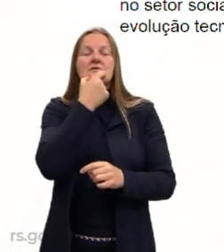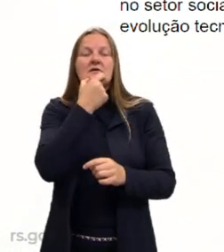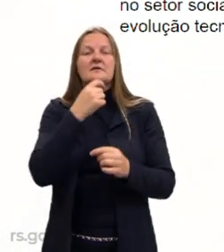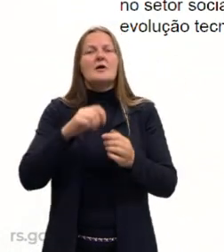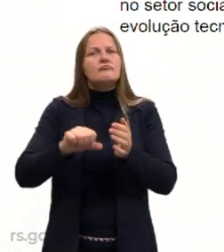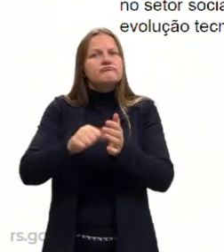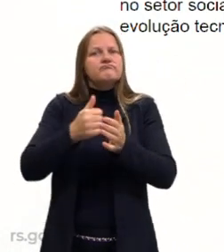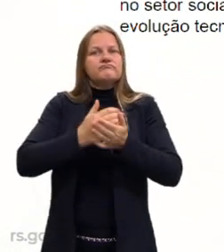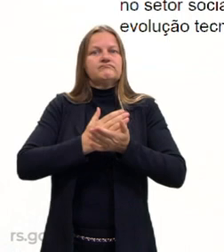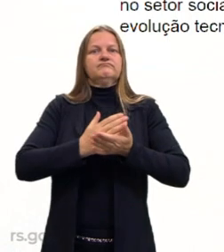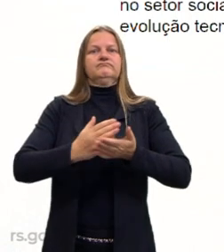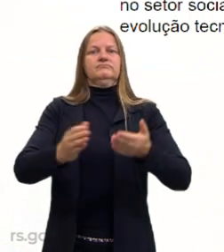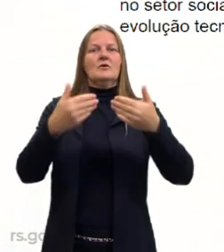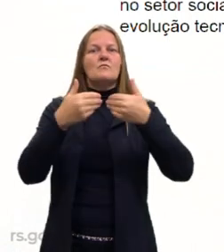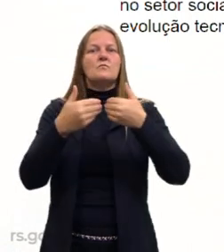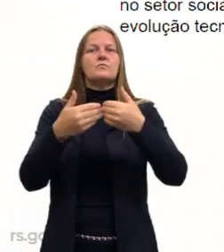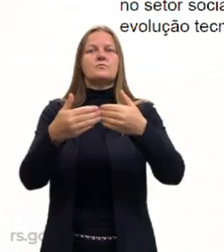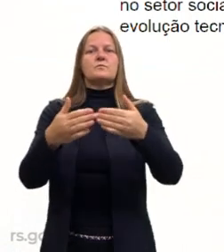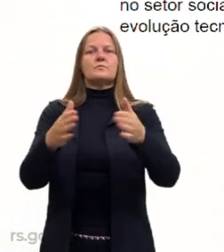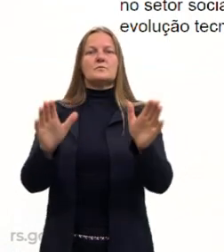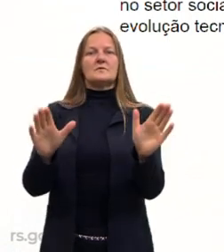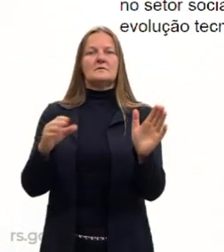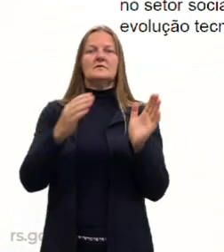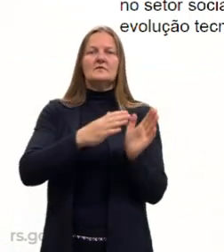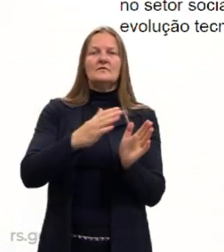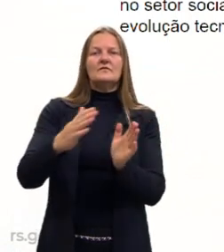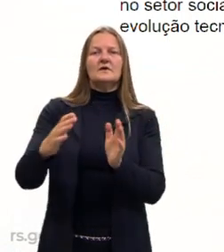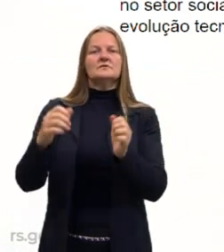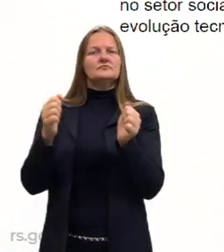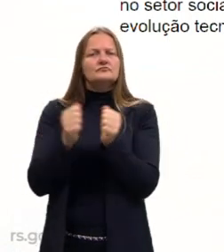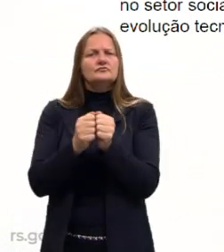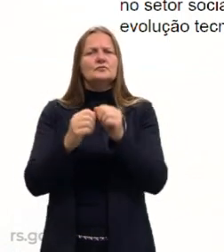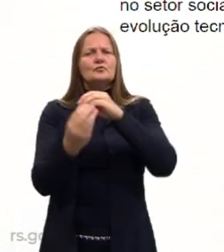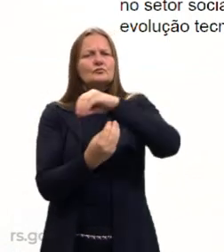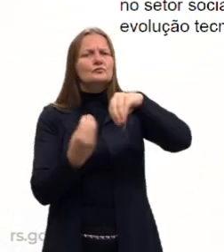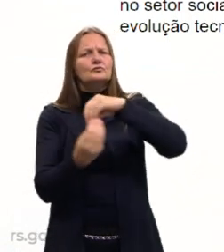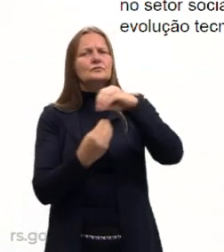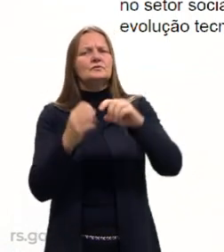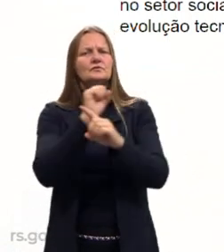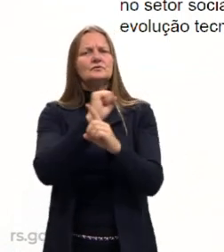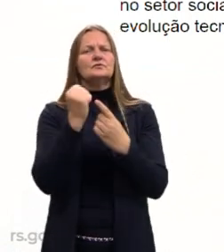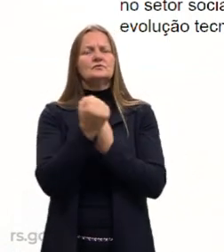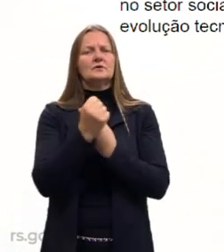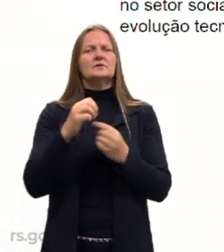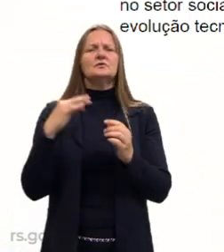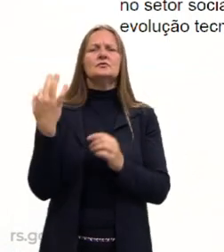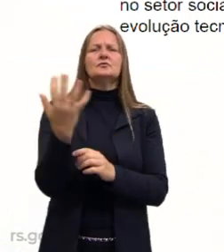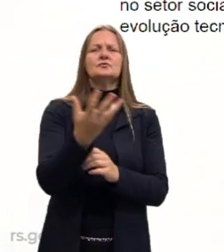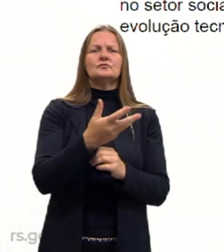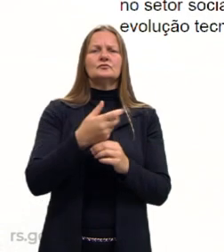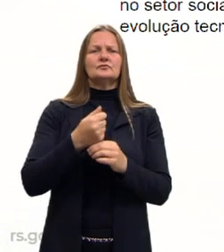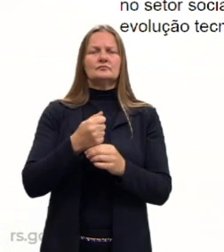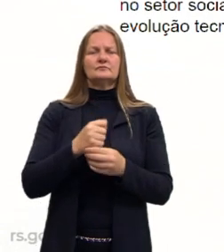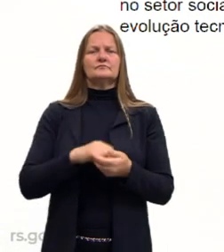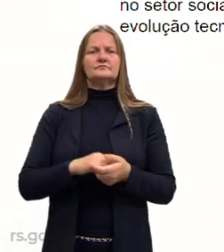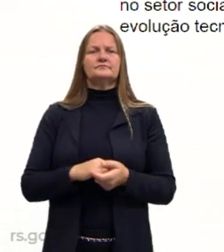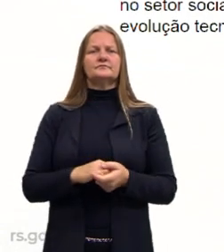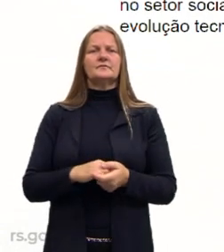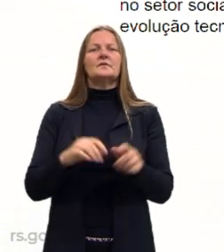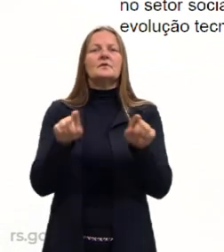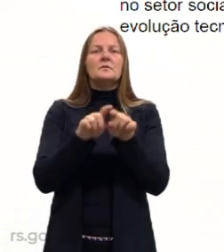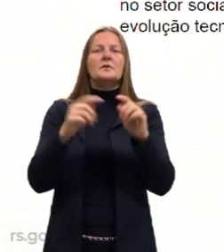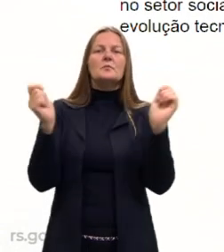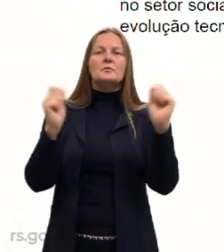percursora, né? Essa primeira fase, então, representa o conjunto dessas mudanças sociais todas aí que nós temos, né? E